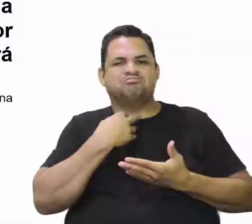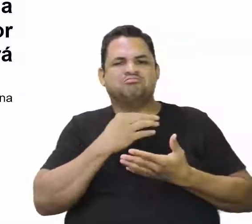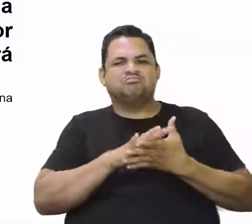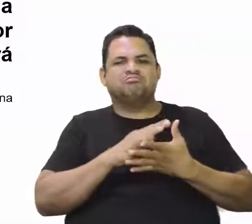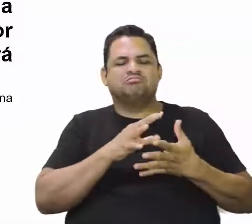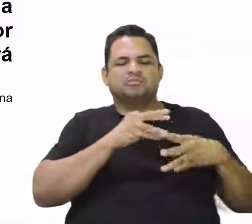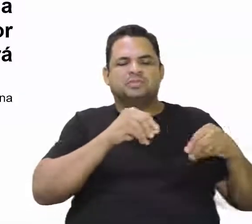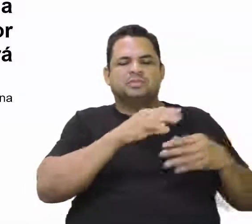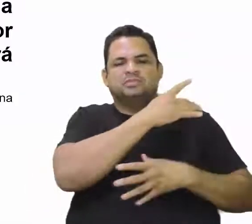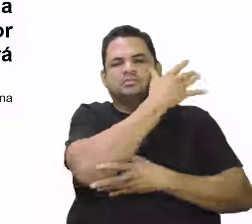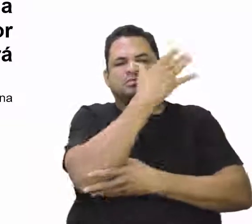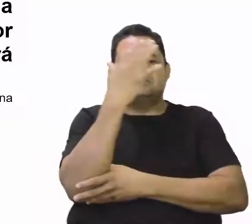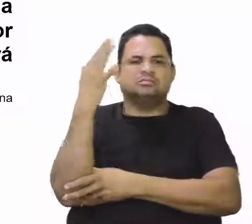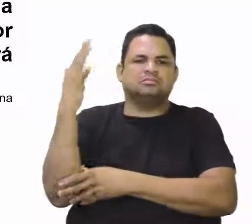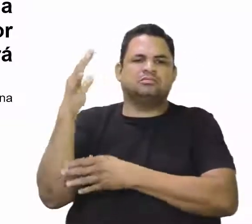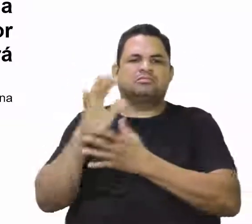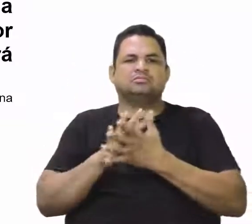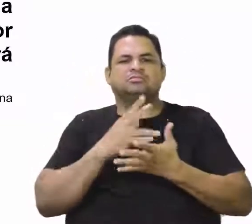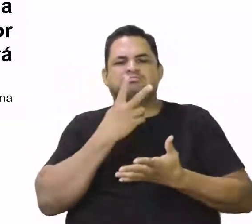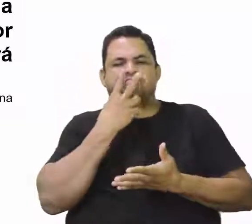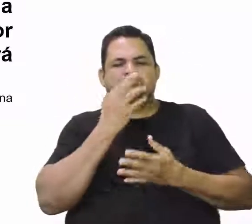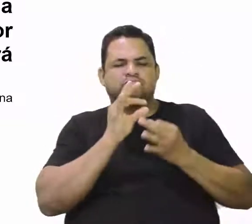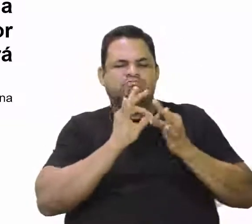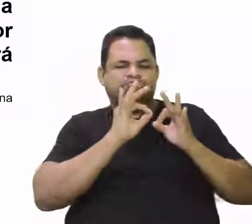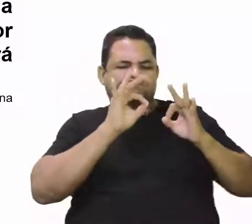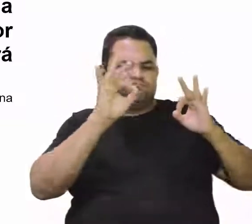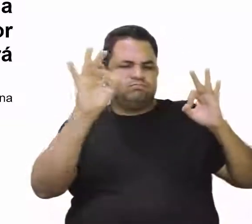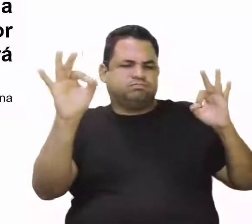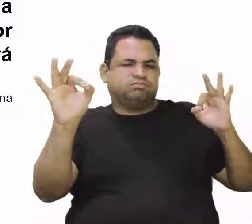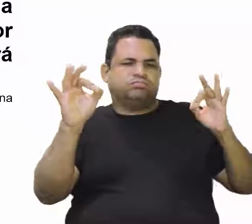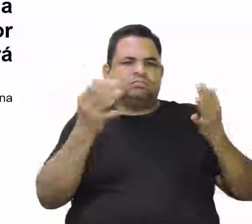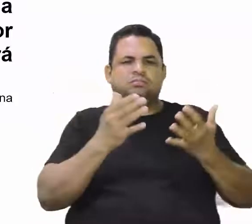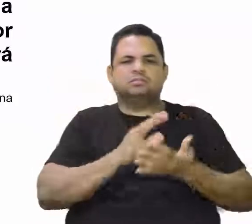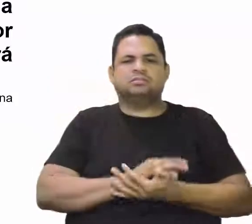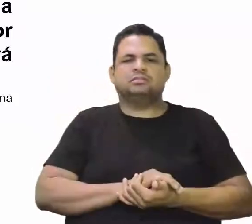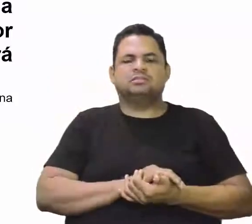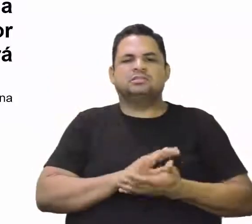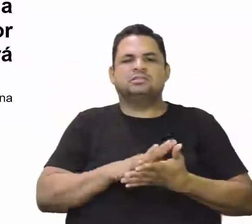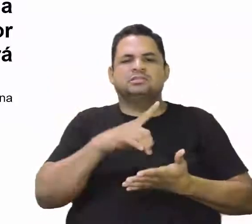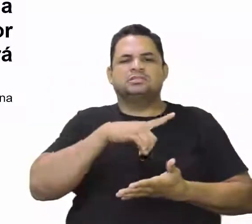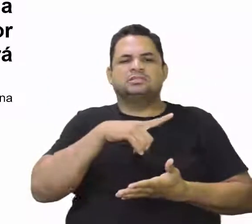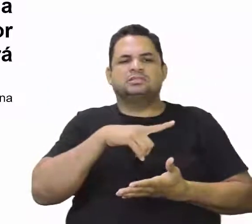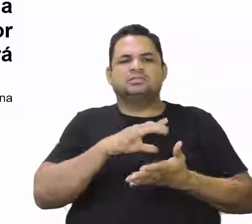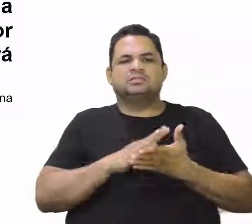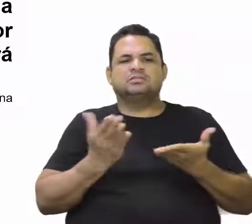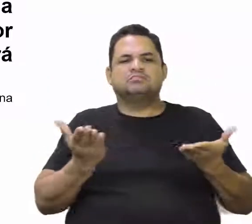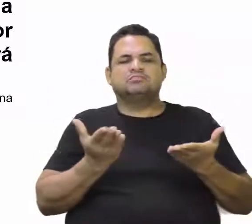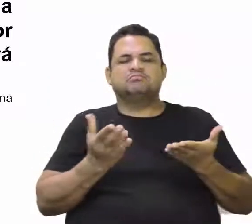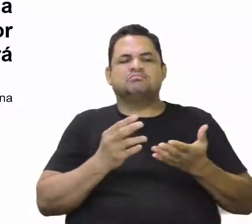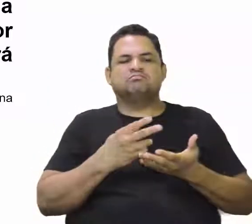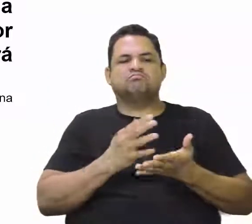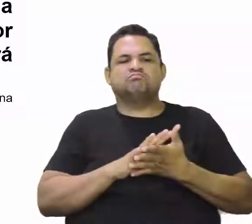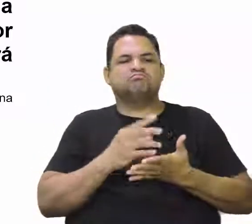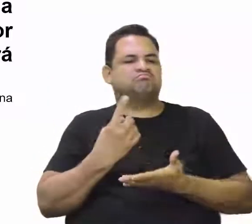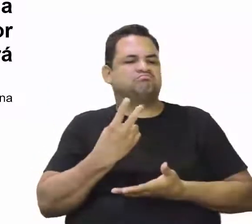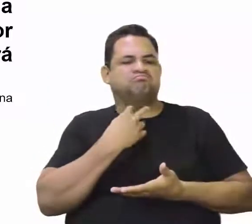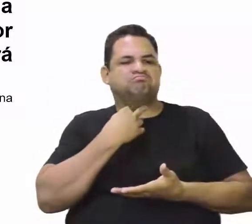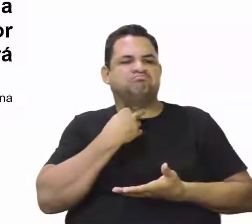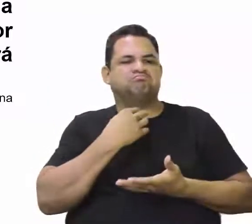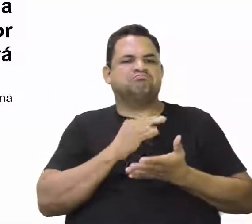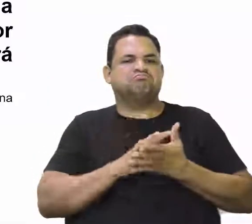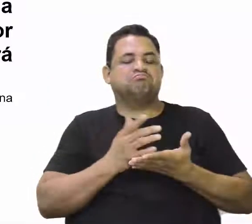terras como arvoredos, que nos parecia muito longa. Nela, até agora, não pudemos saber